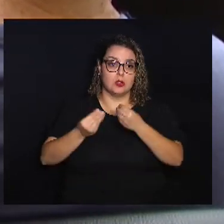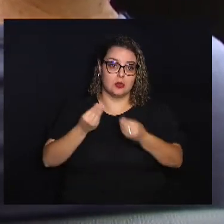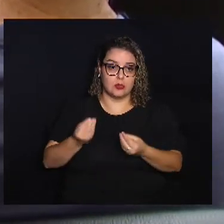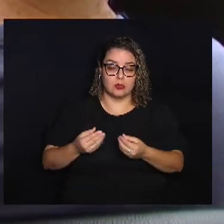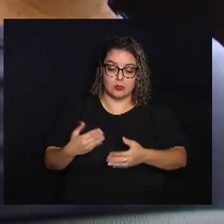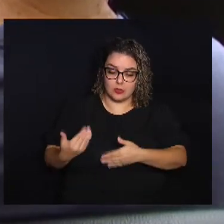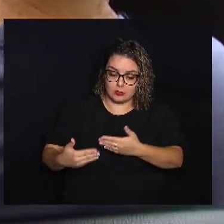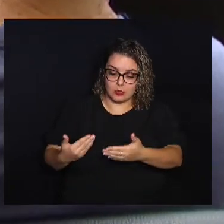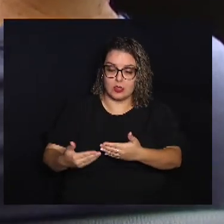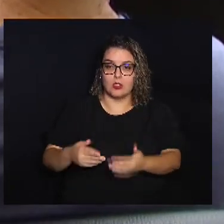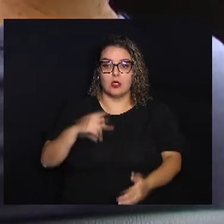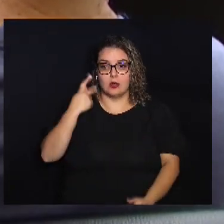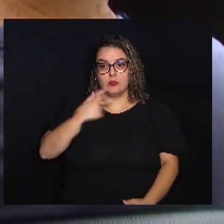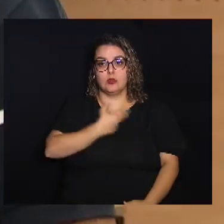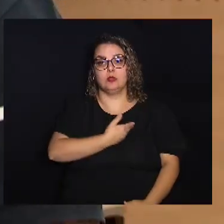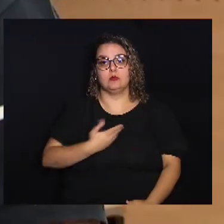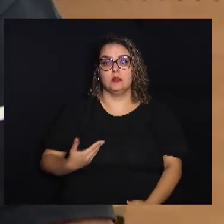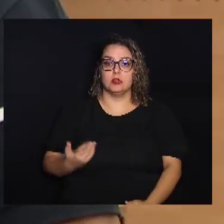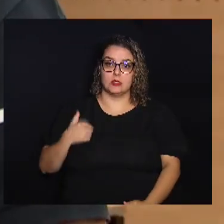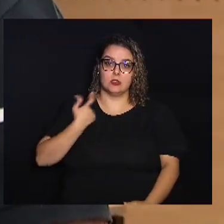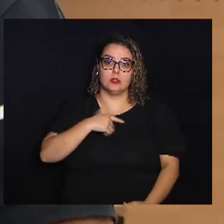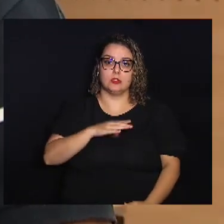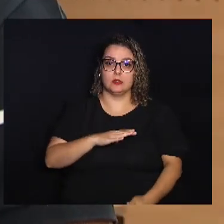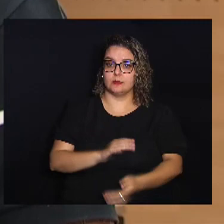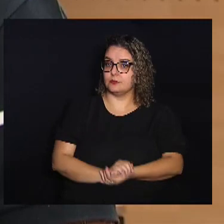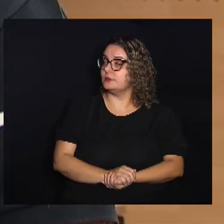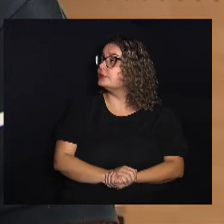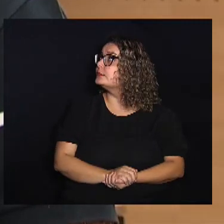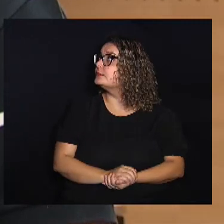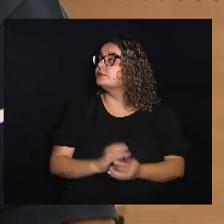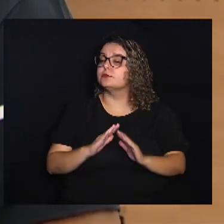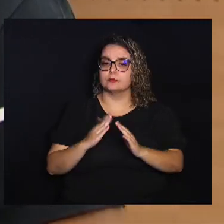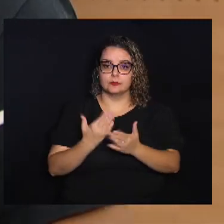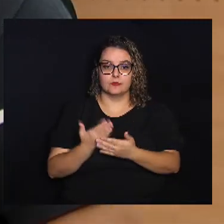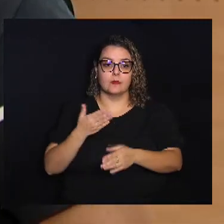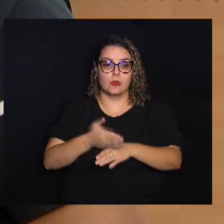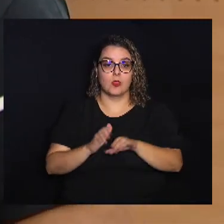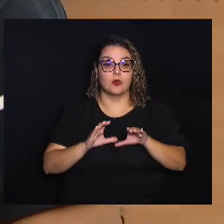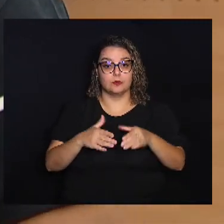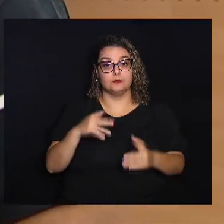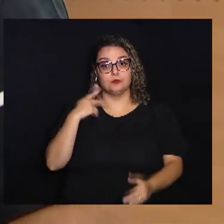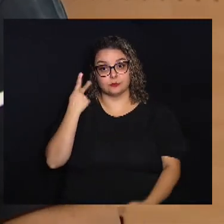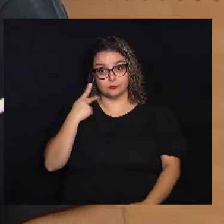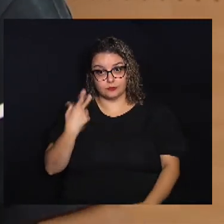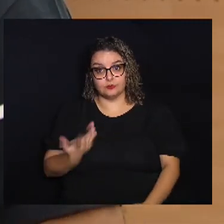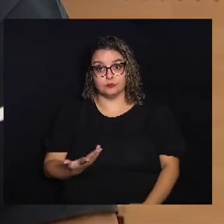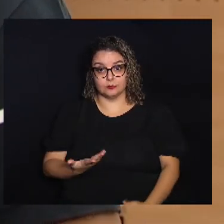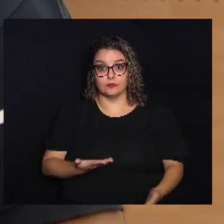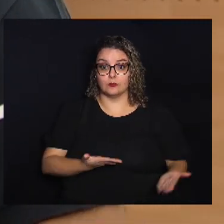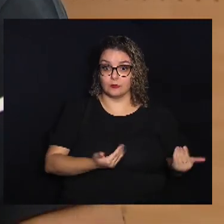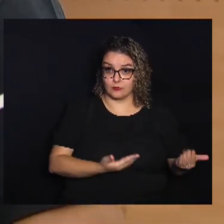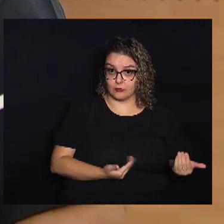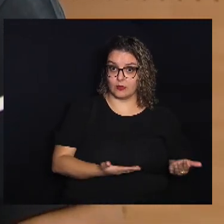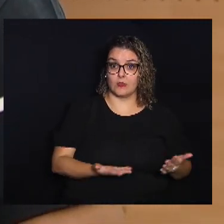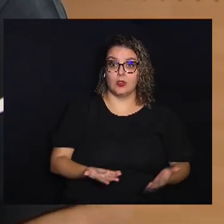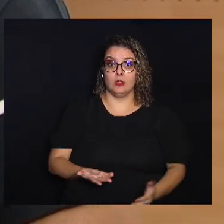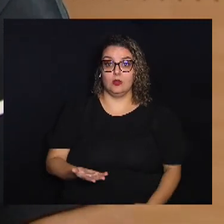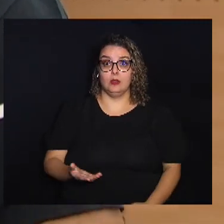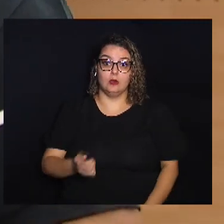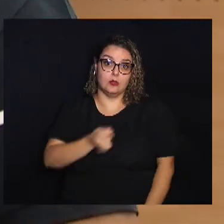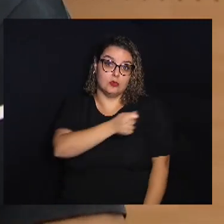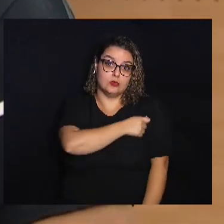A política pública Na nossa cidade Porque a escola já participa Do parlamento jovem Então os alunos da EJA Não tinham